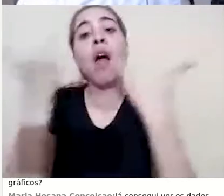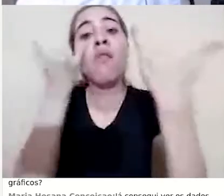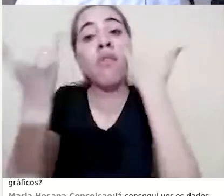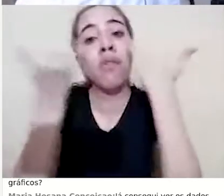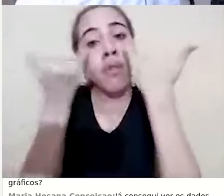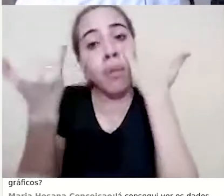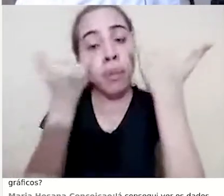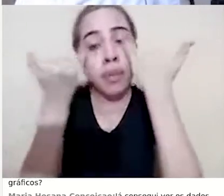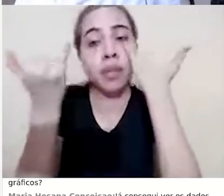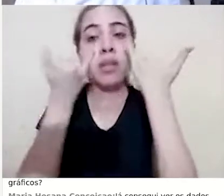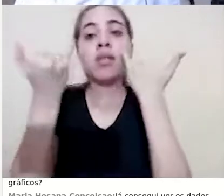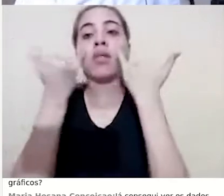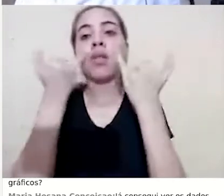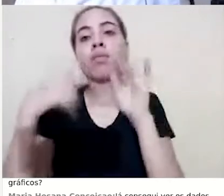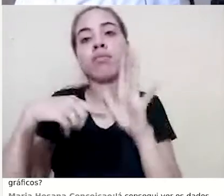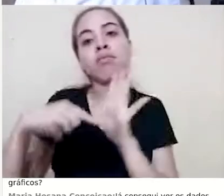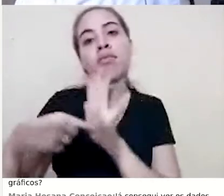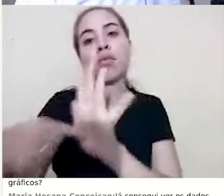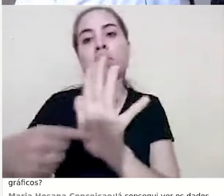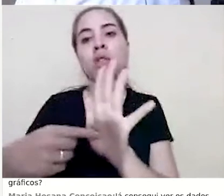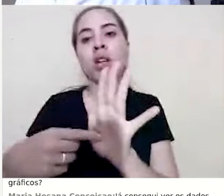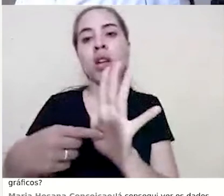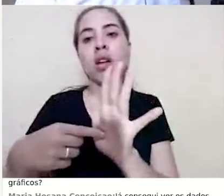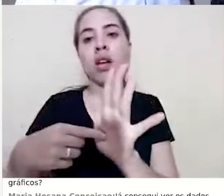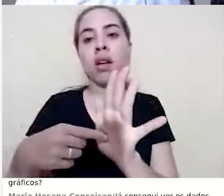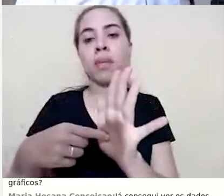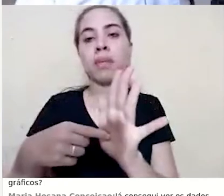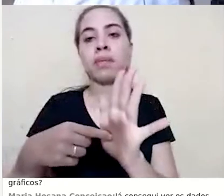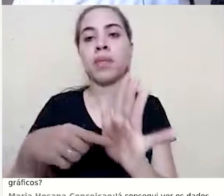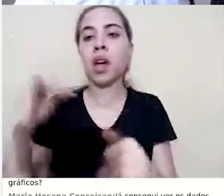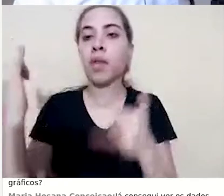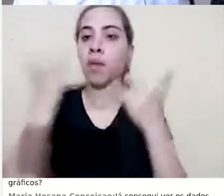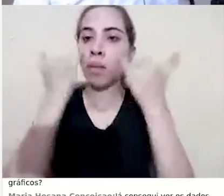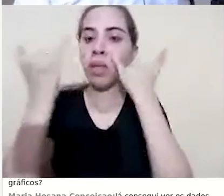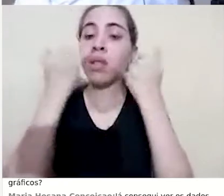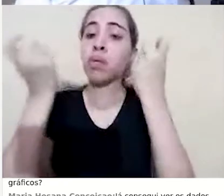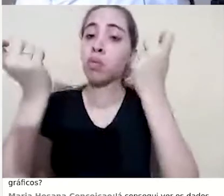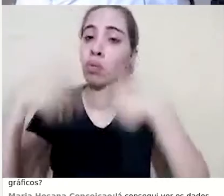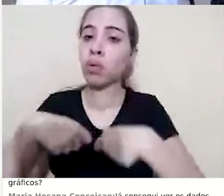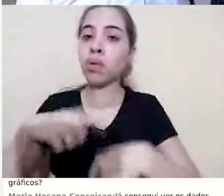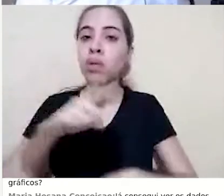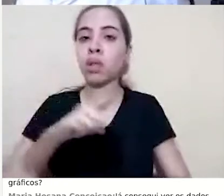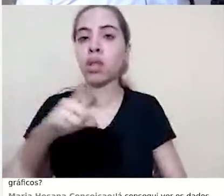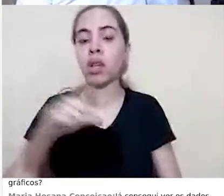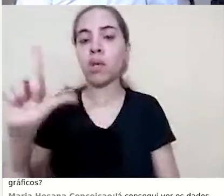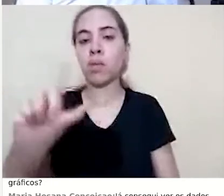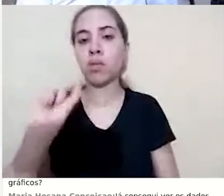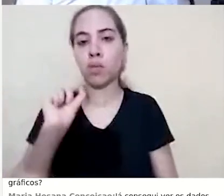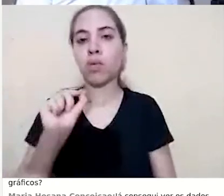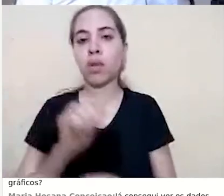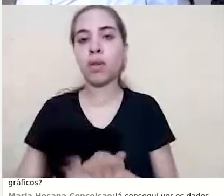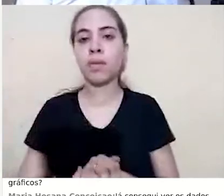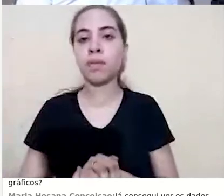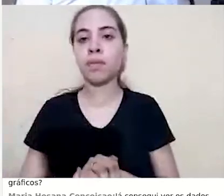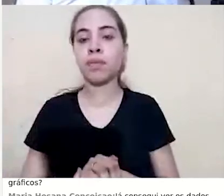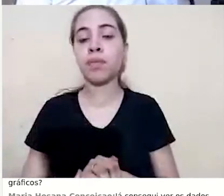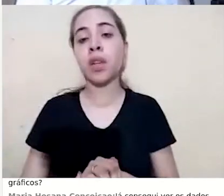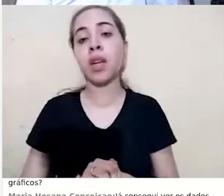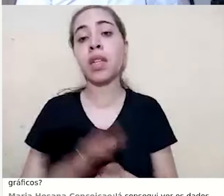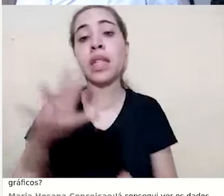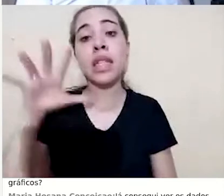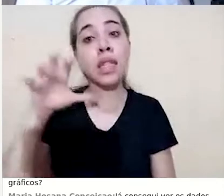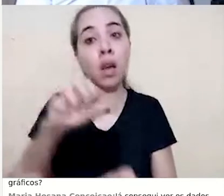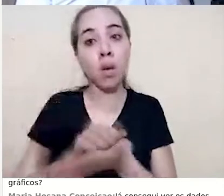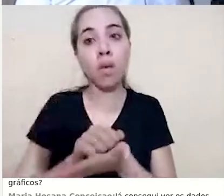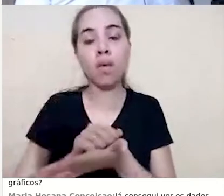informações e a partir dessas informações você vai poder tomar suas decisões. Para salvar a